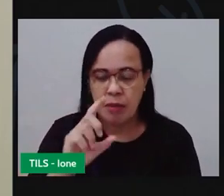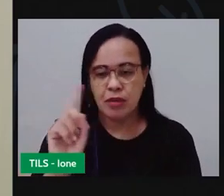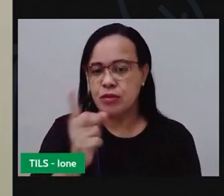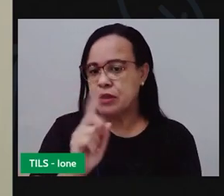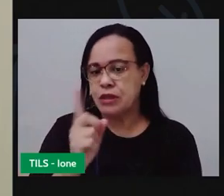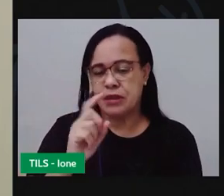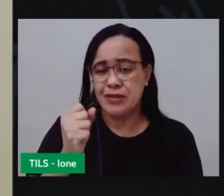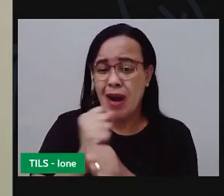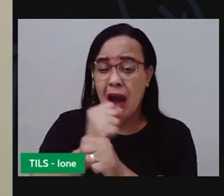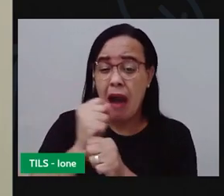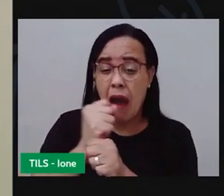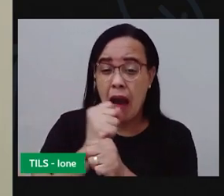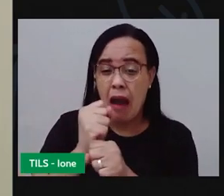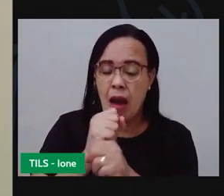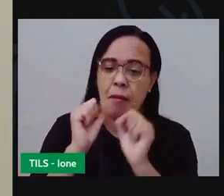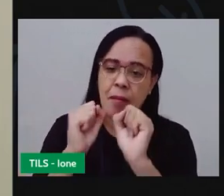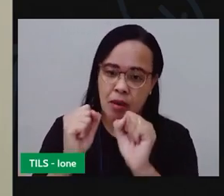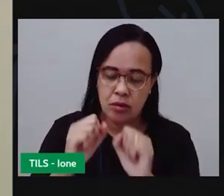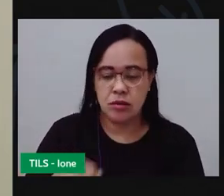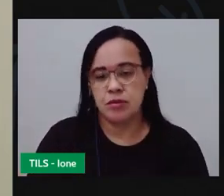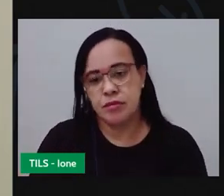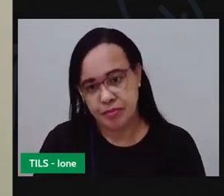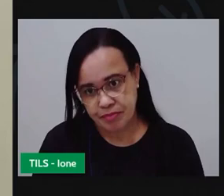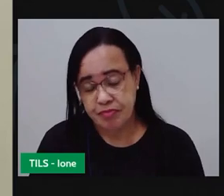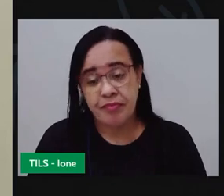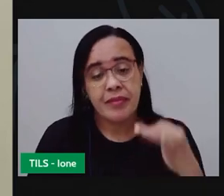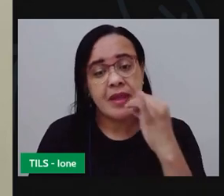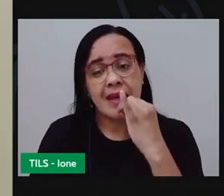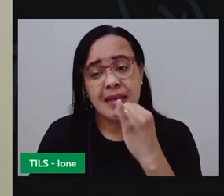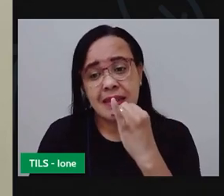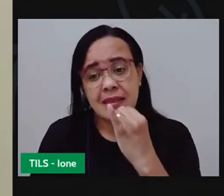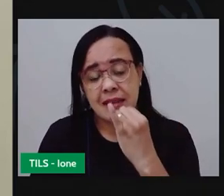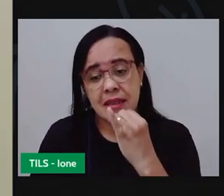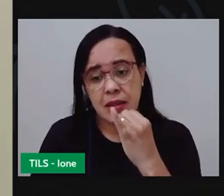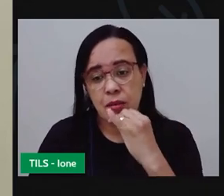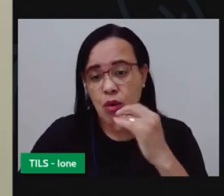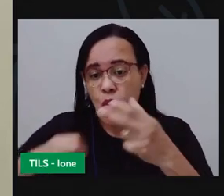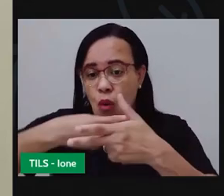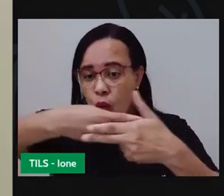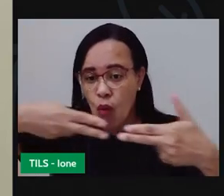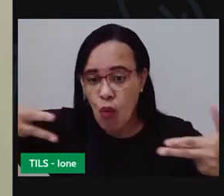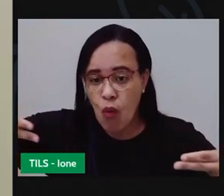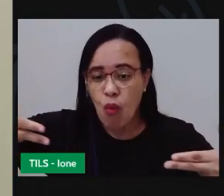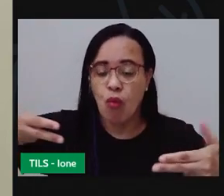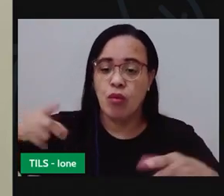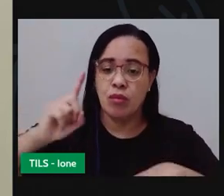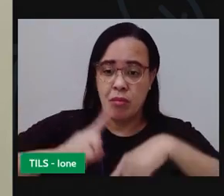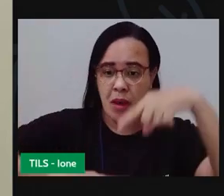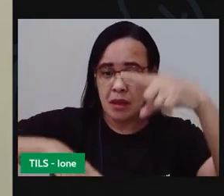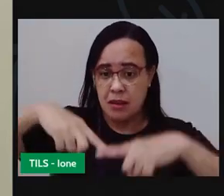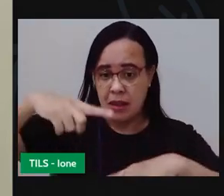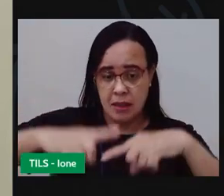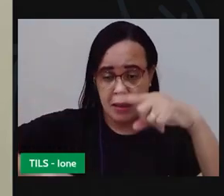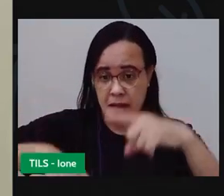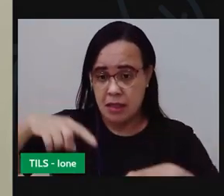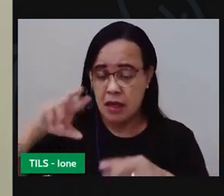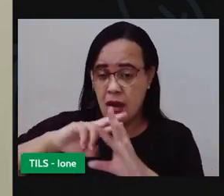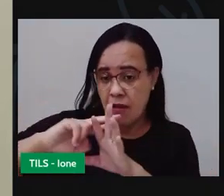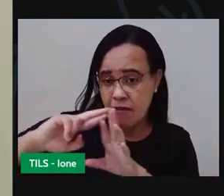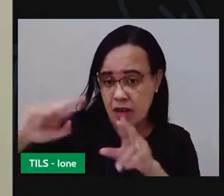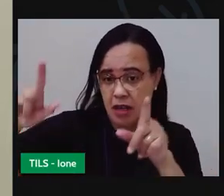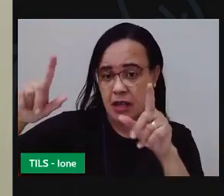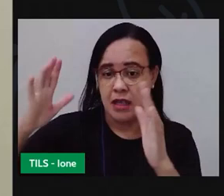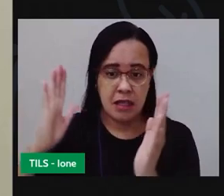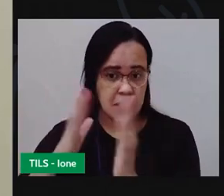mostrar para vocês alguns exemplos de objetos com materiais diferentes que a gente encontra em